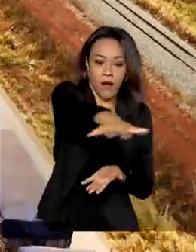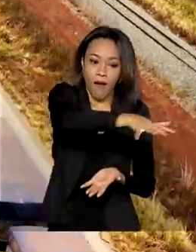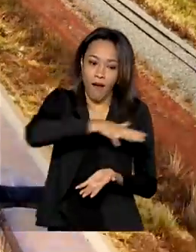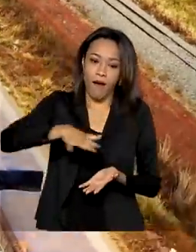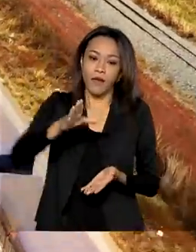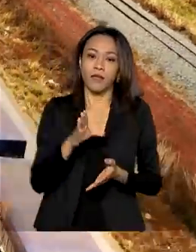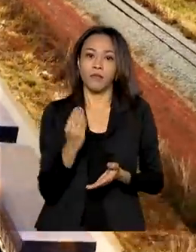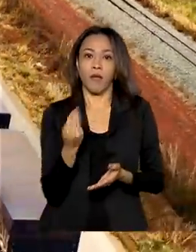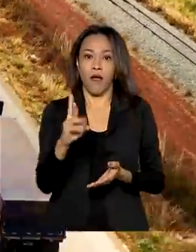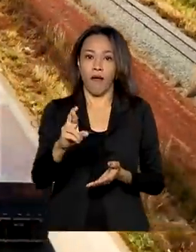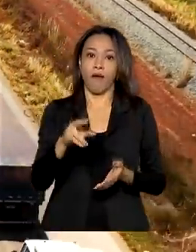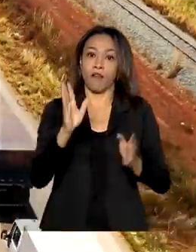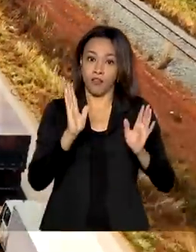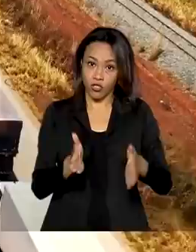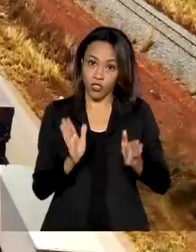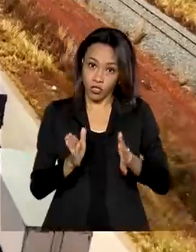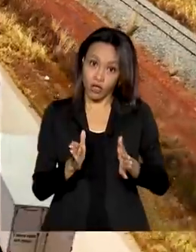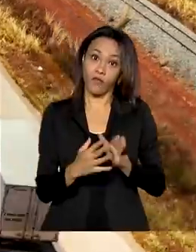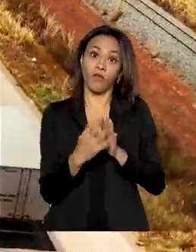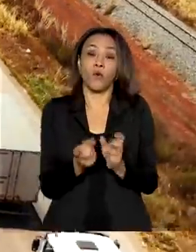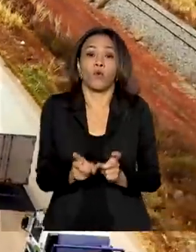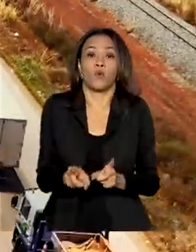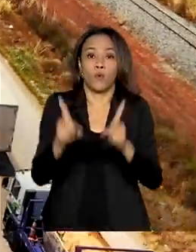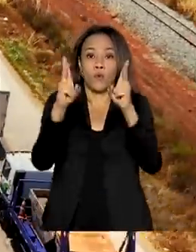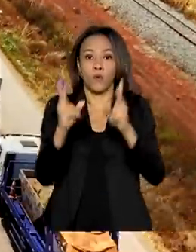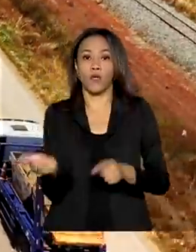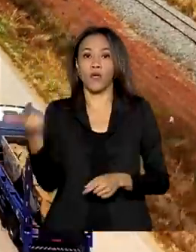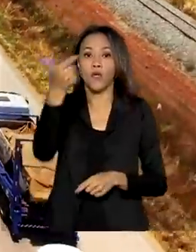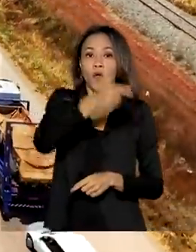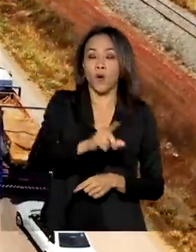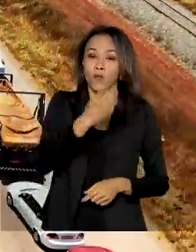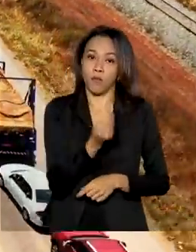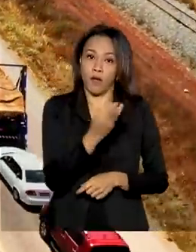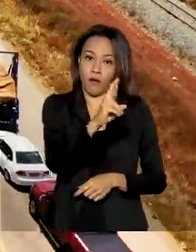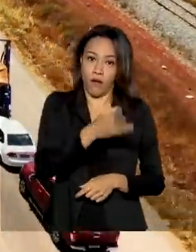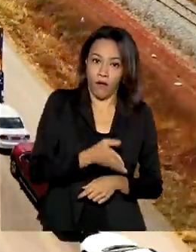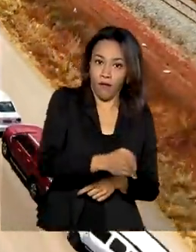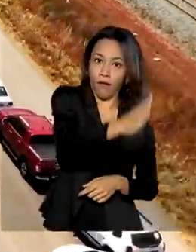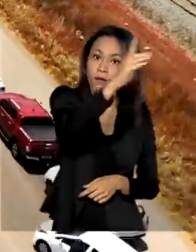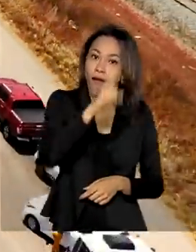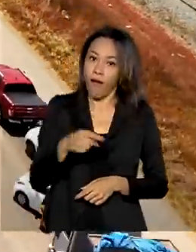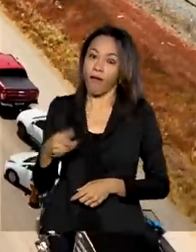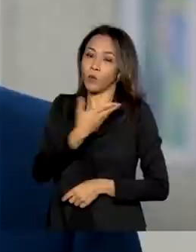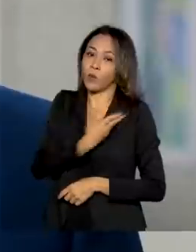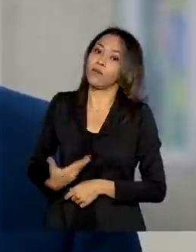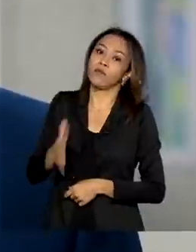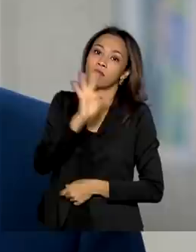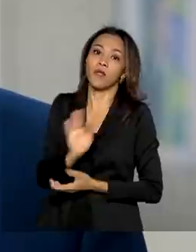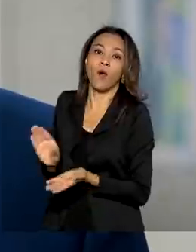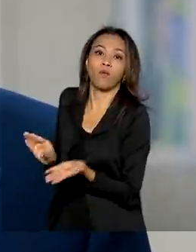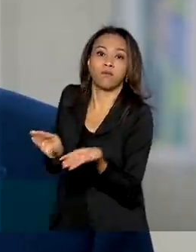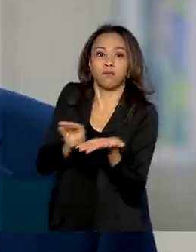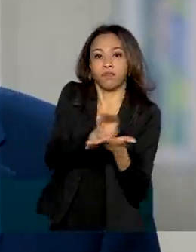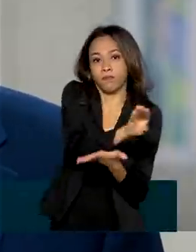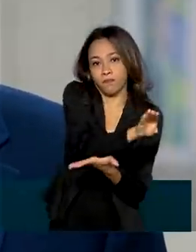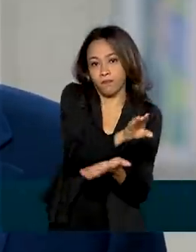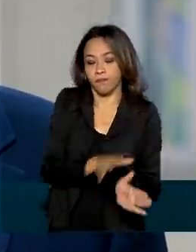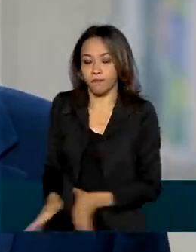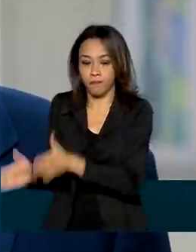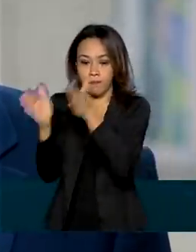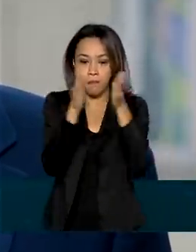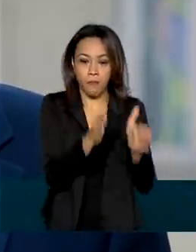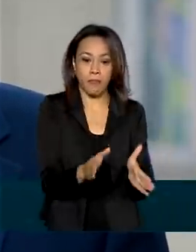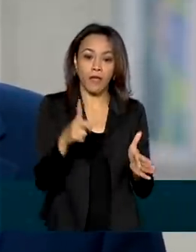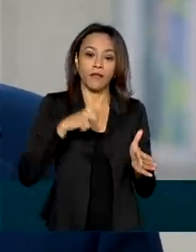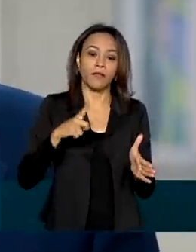rodovias concedidas. nas outras estradas federais, os recursos virão do orçamento da União. Nós temos a implantação de